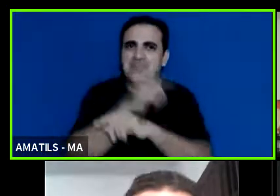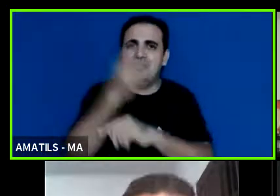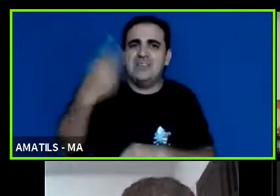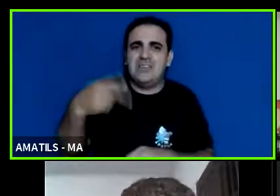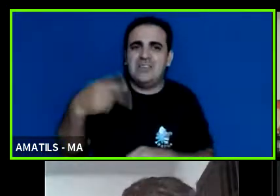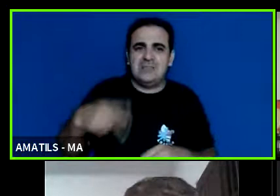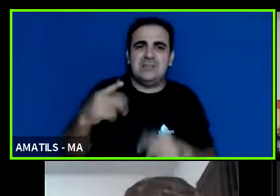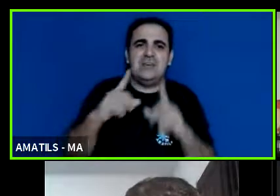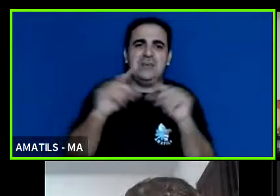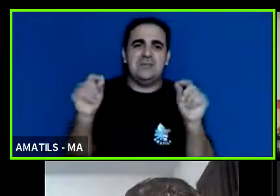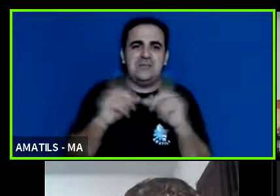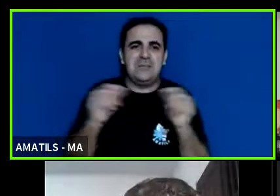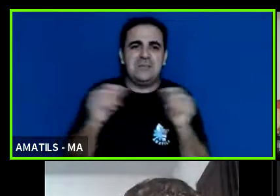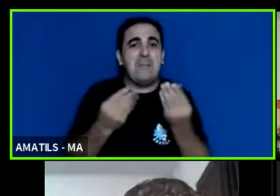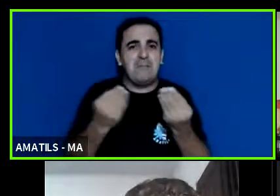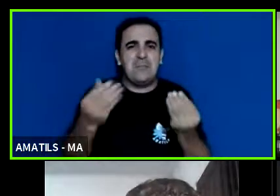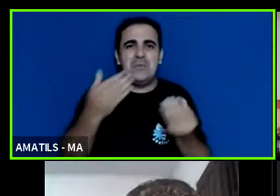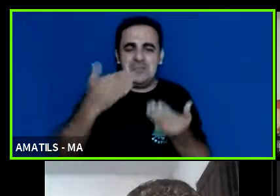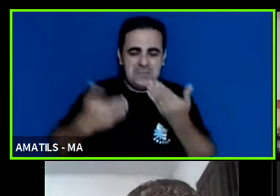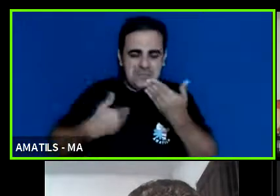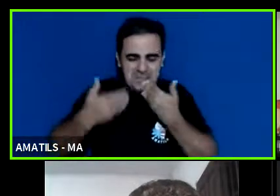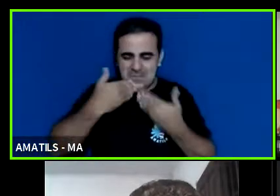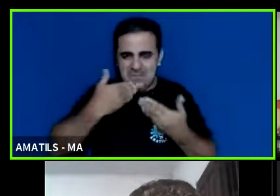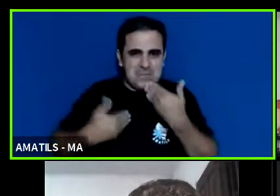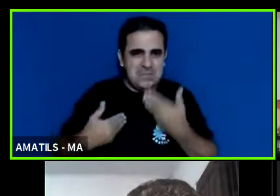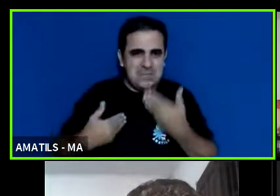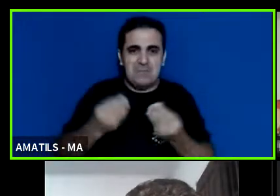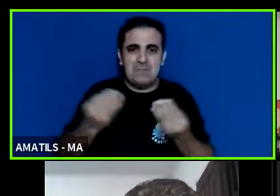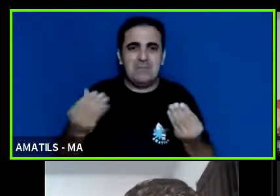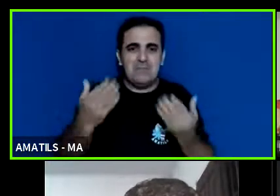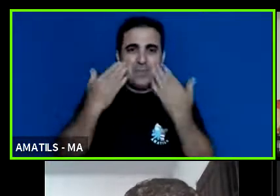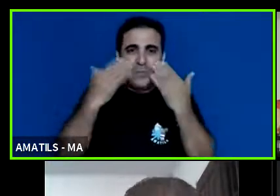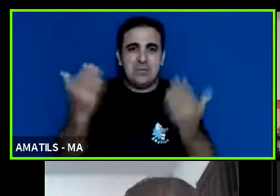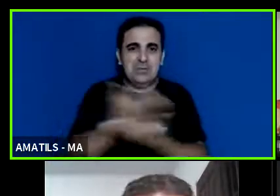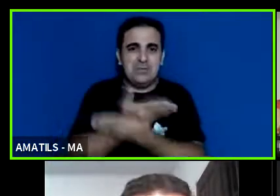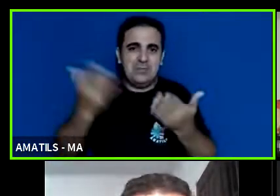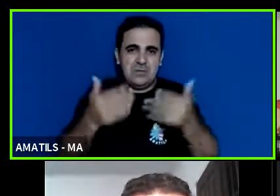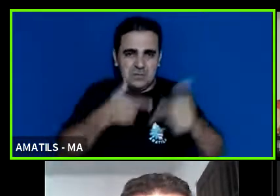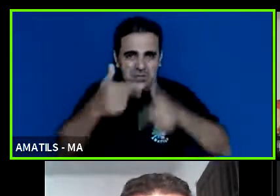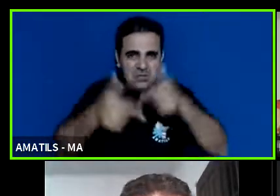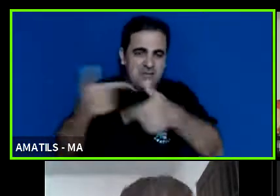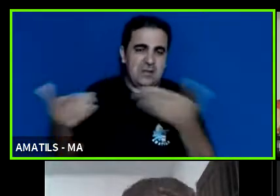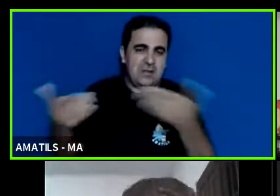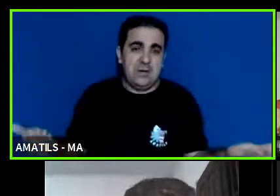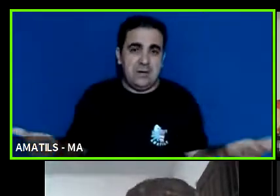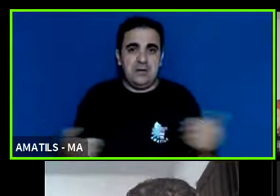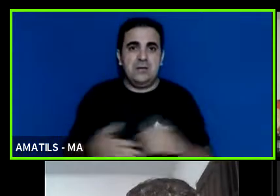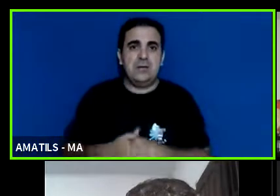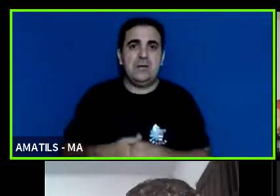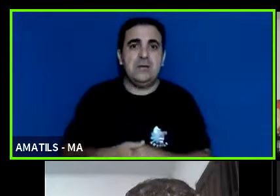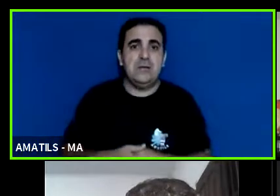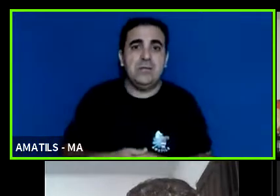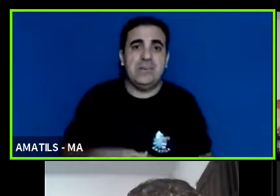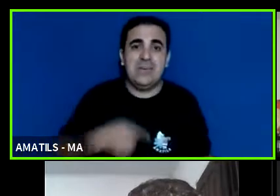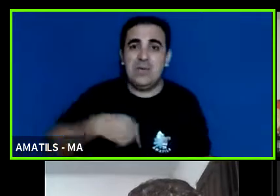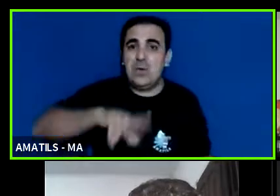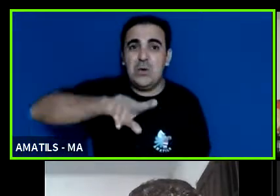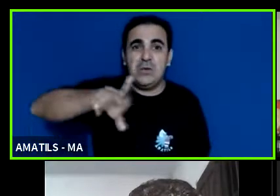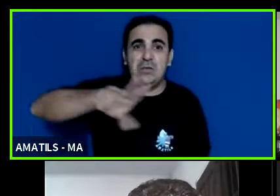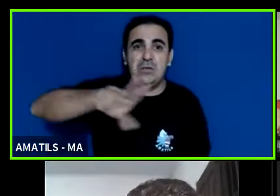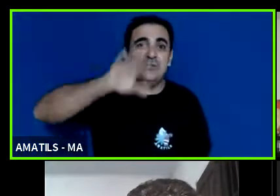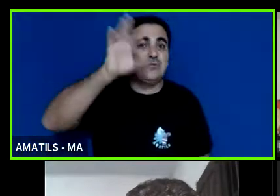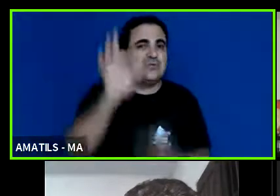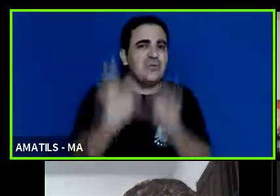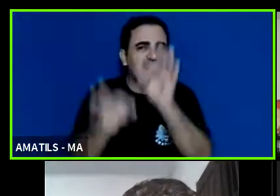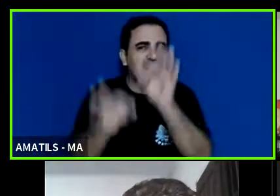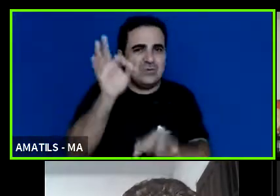são muitas demandas não são poucas são várias frentes de atuação eu não sou eu não sou jurista eu não